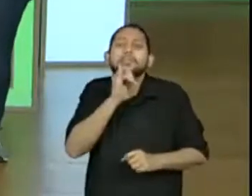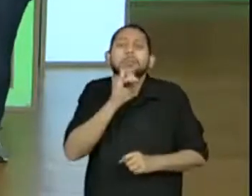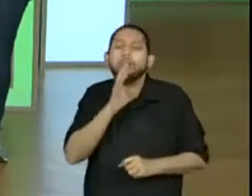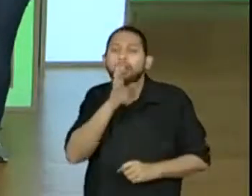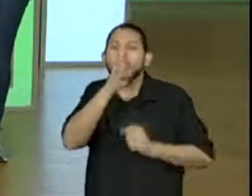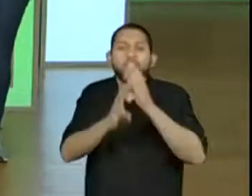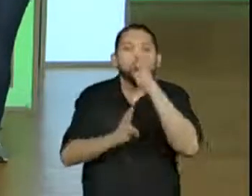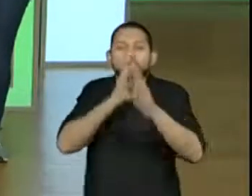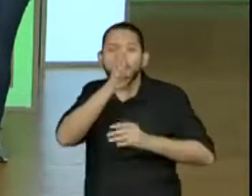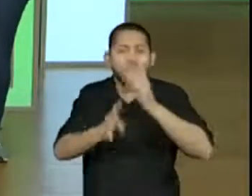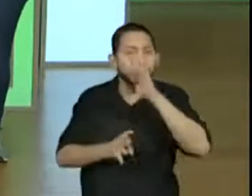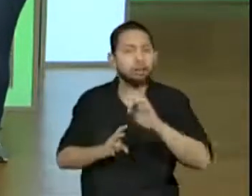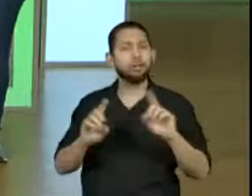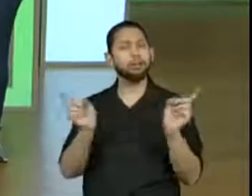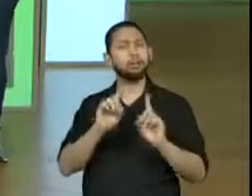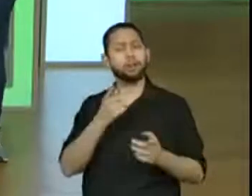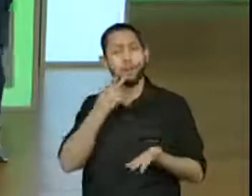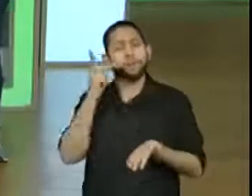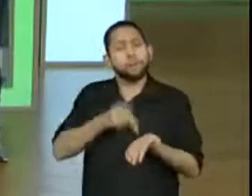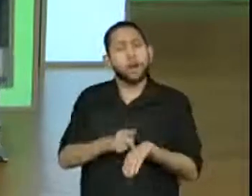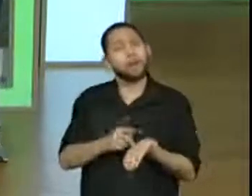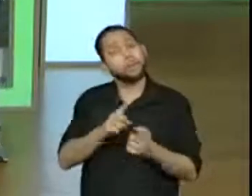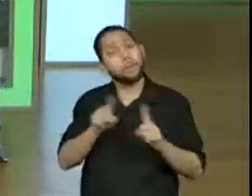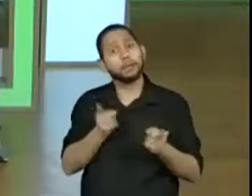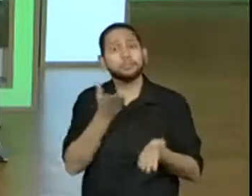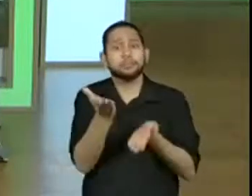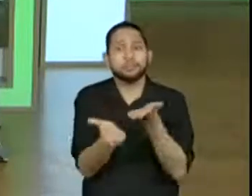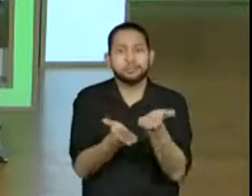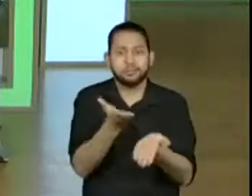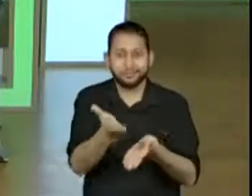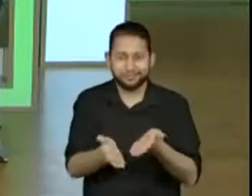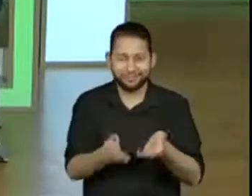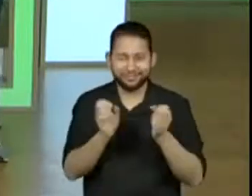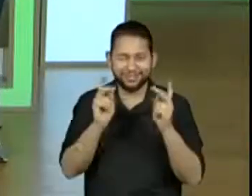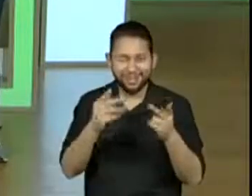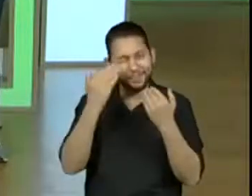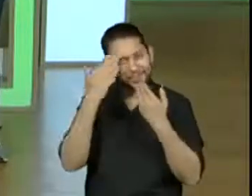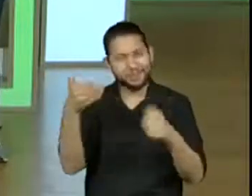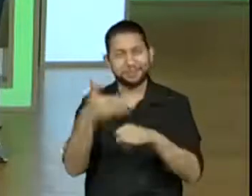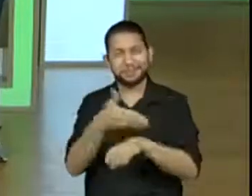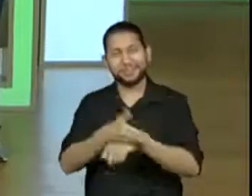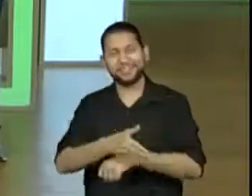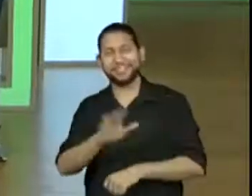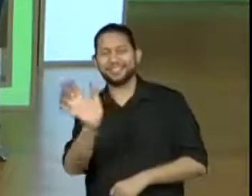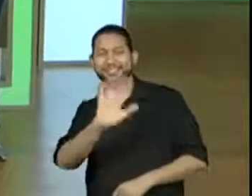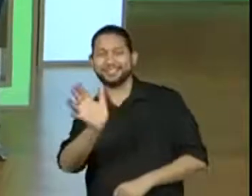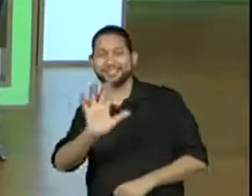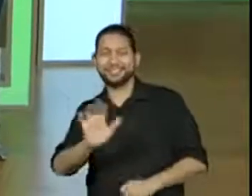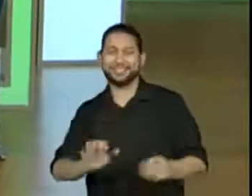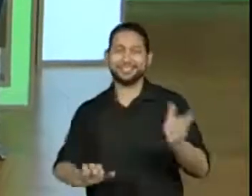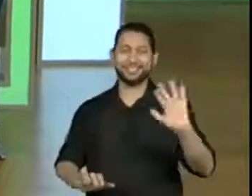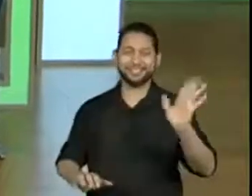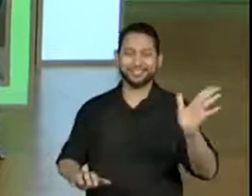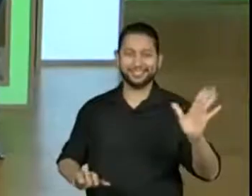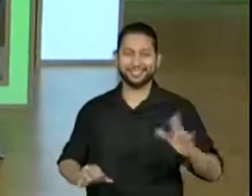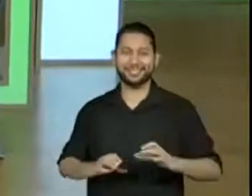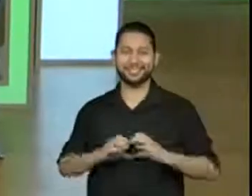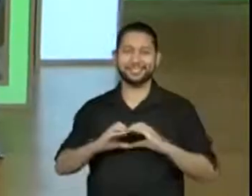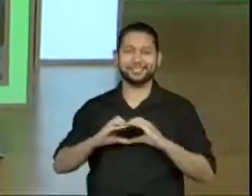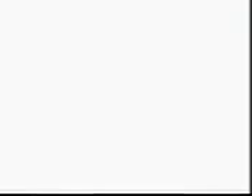na sua vida. Muito obrigada pela participação de todos vocês. E até a próxima. Beijão, quarto ano. Tchau, tchau.